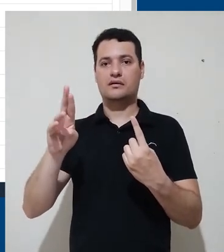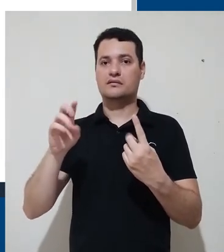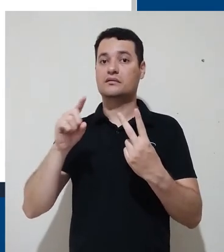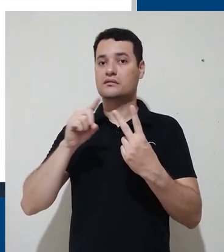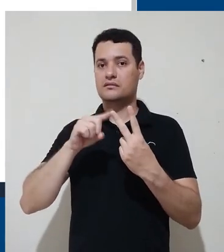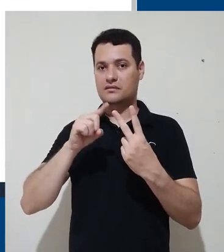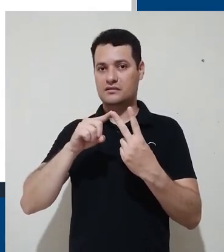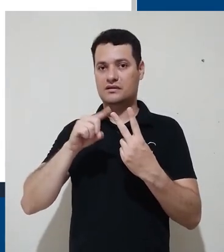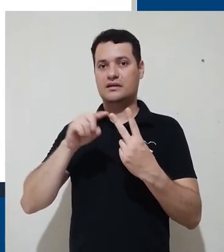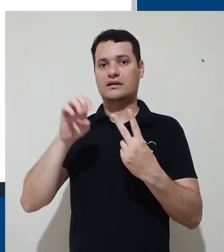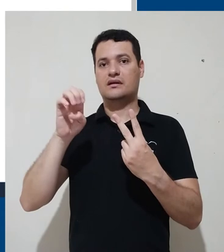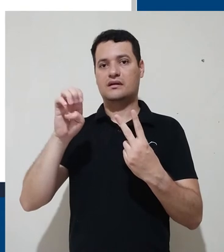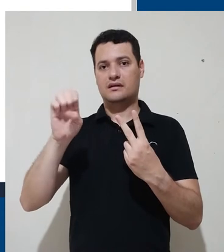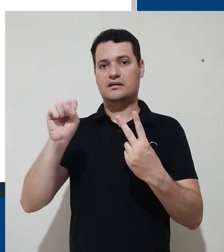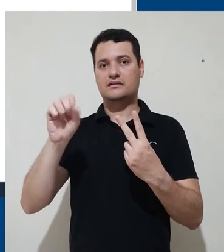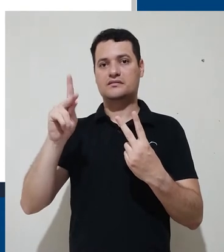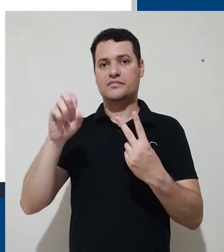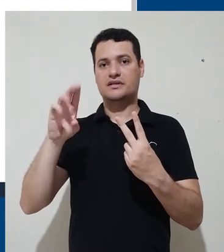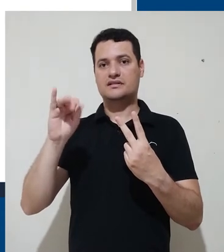cursos de graduação,